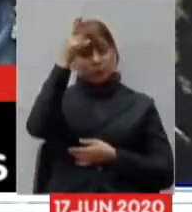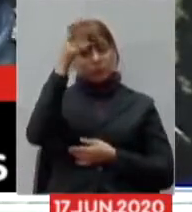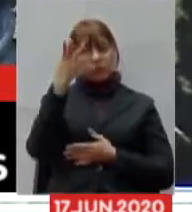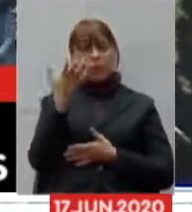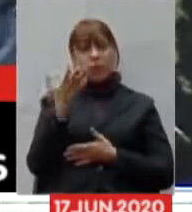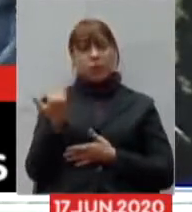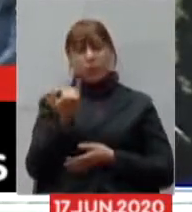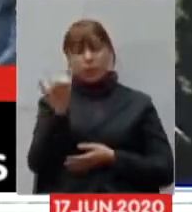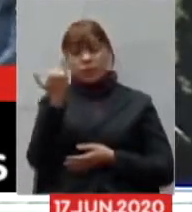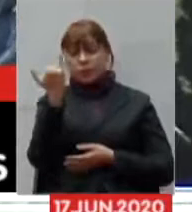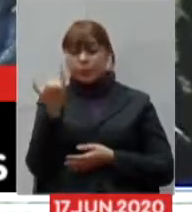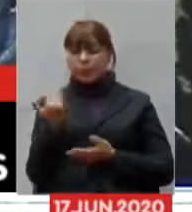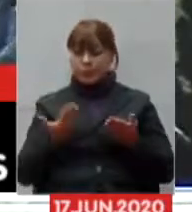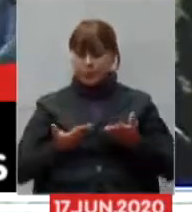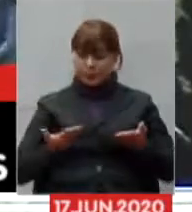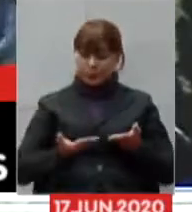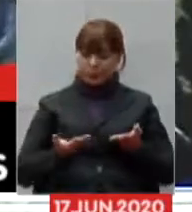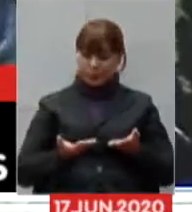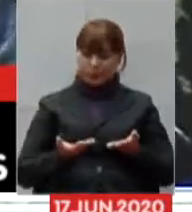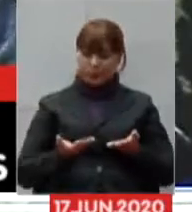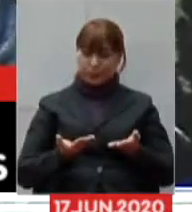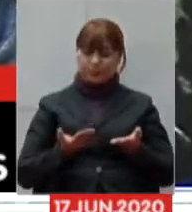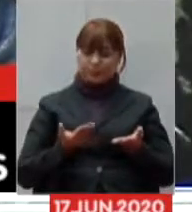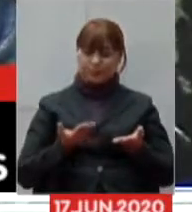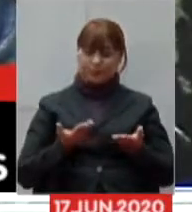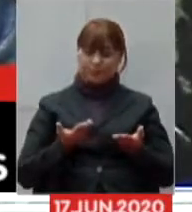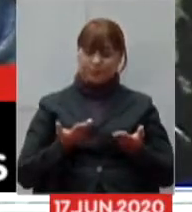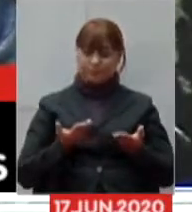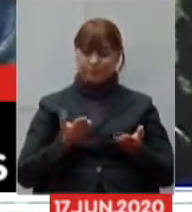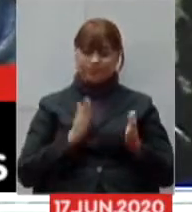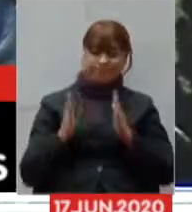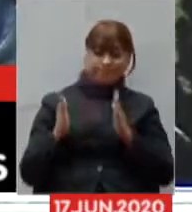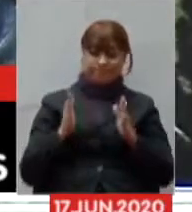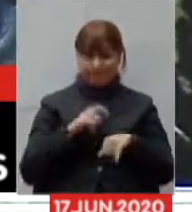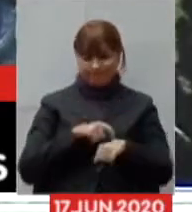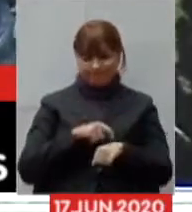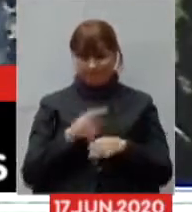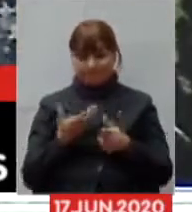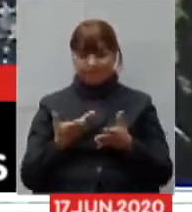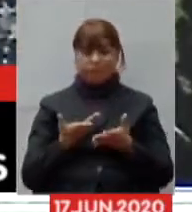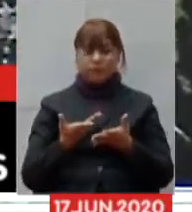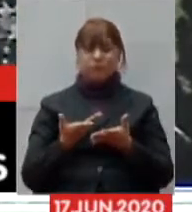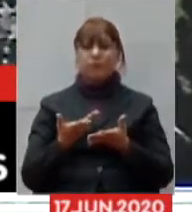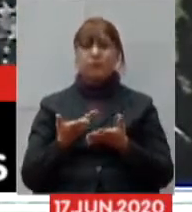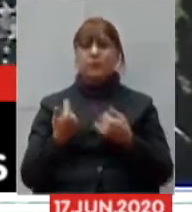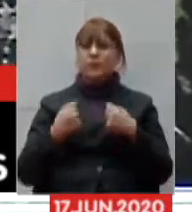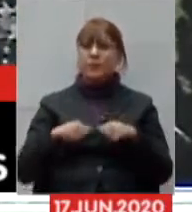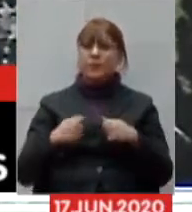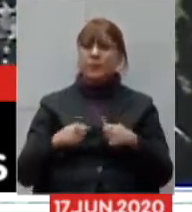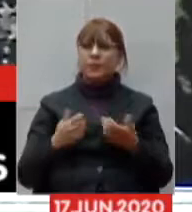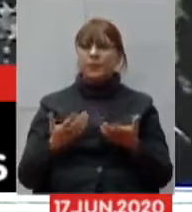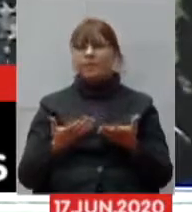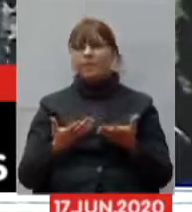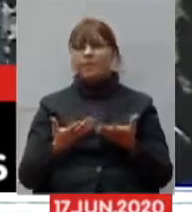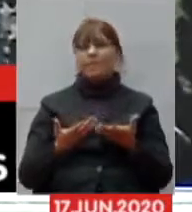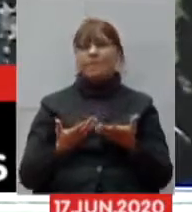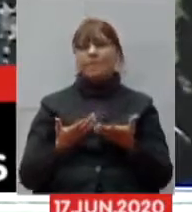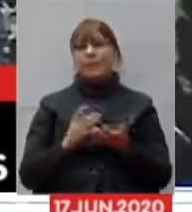momento em que nós estamos vivendo que não deixemos ser levado